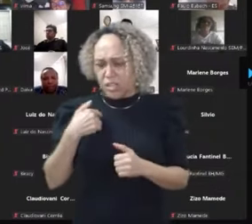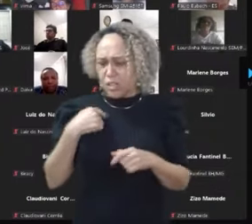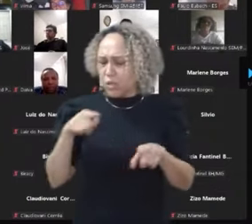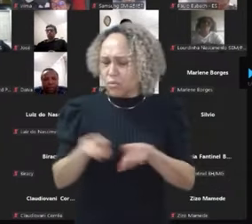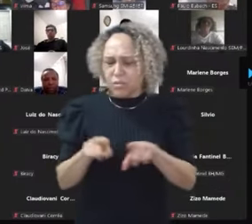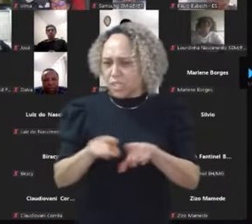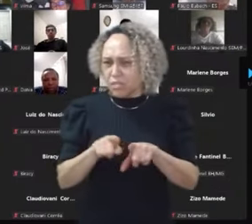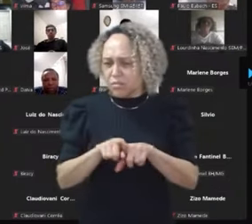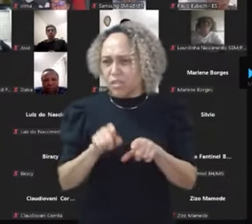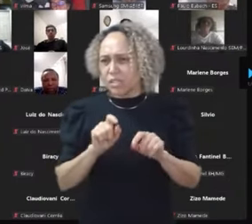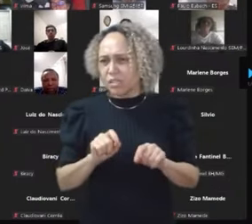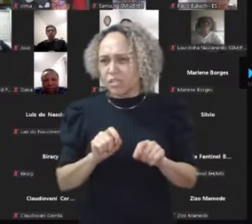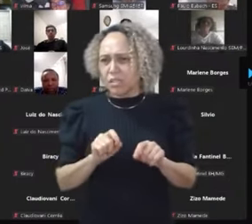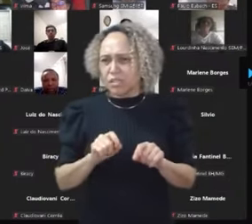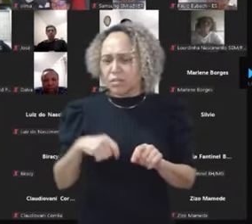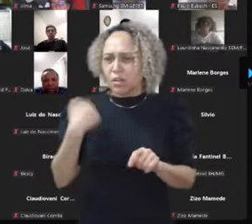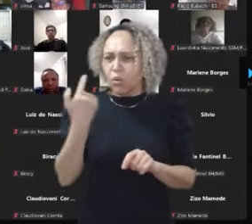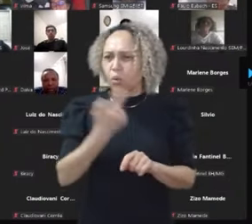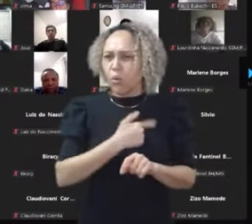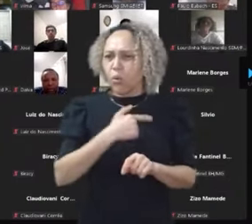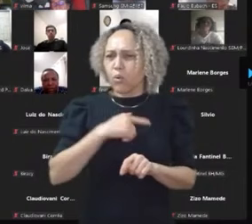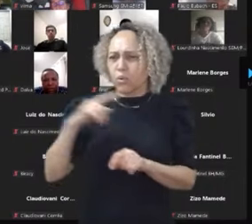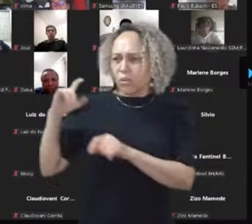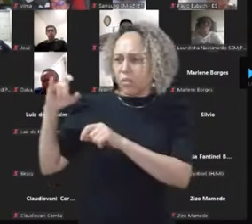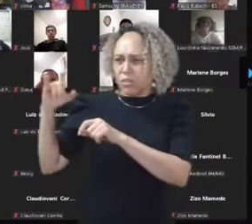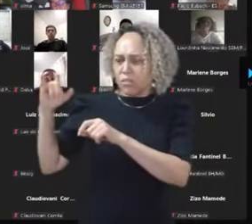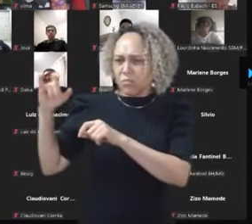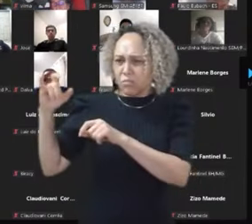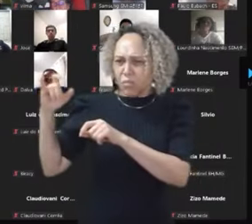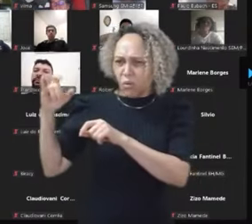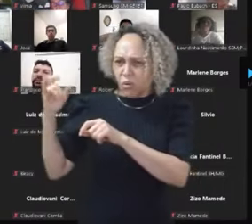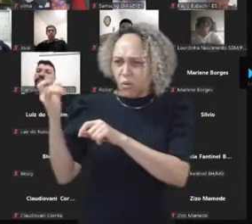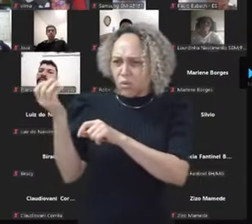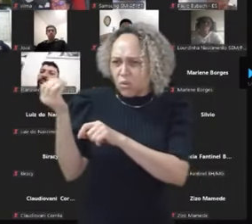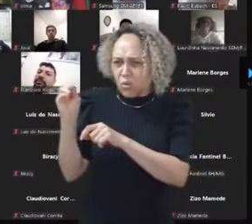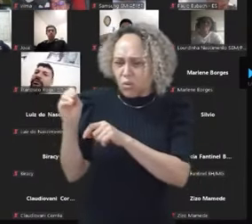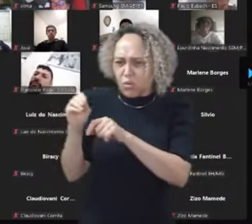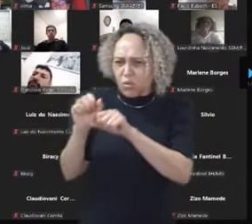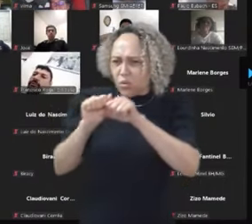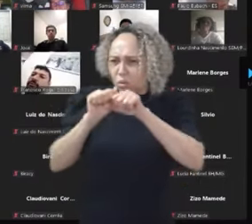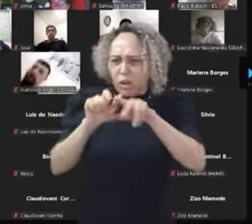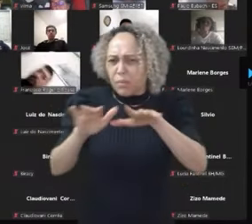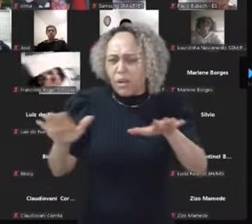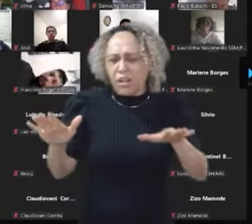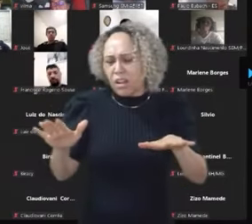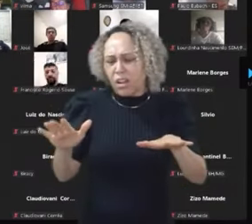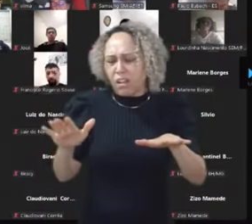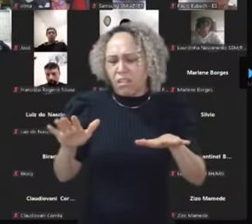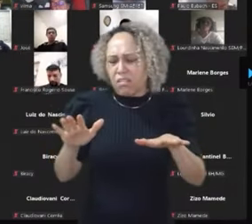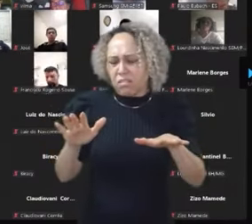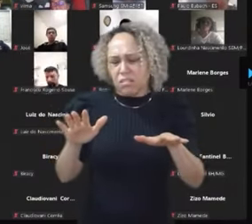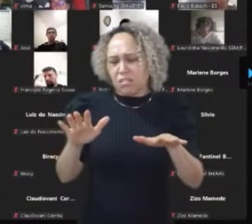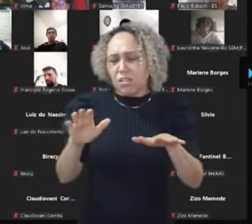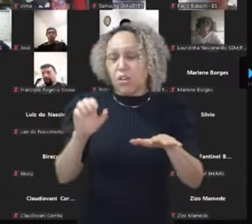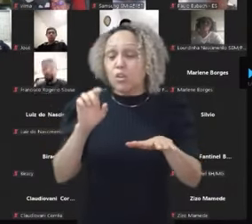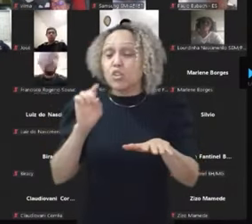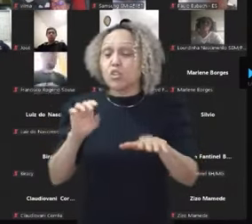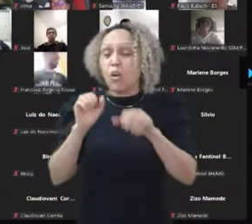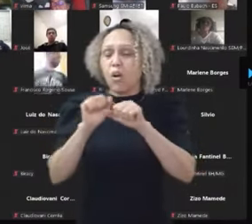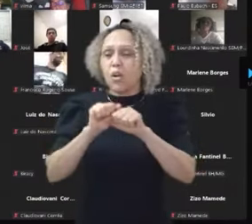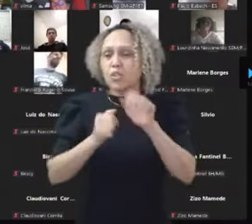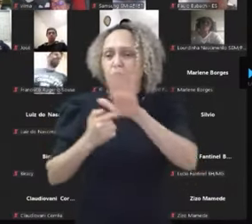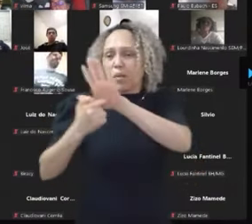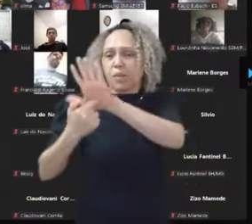os nossos posts não aparecem para quem não nos segue. E aí se perguntaram todos, mas por que a extrema-direita continua ganhando tantos